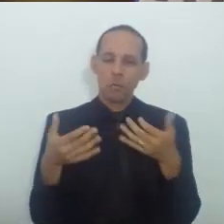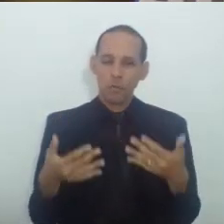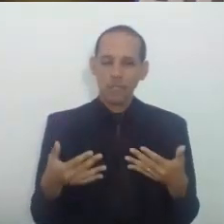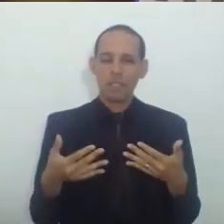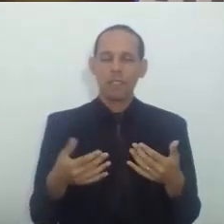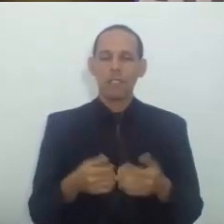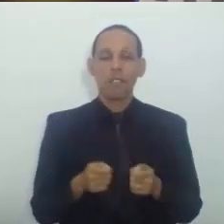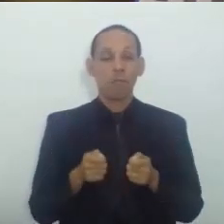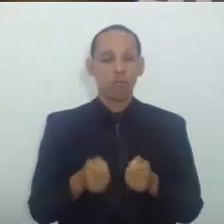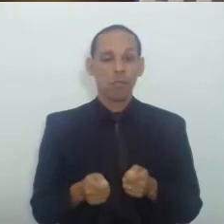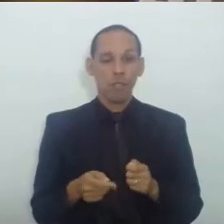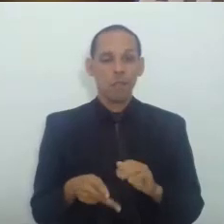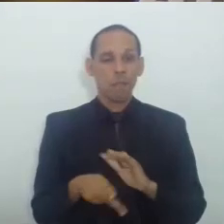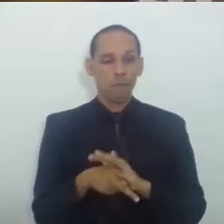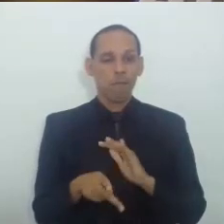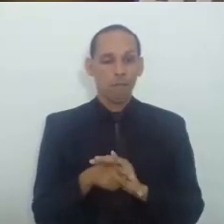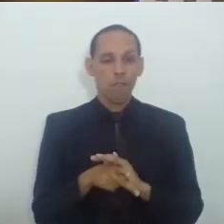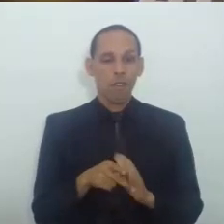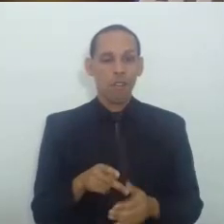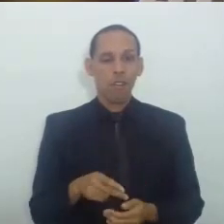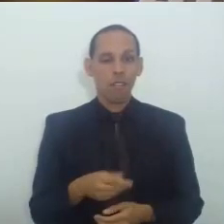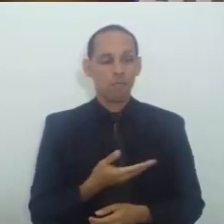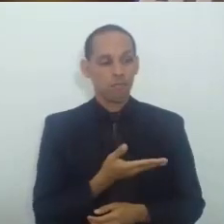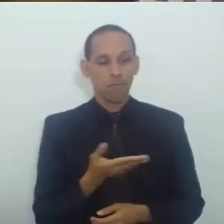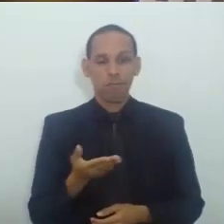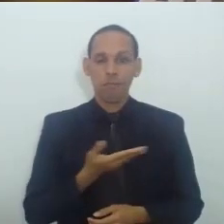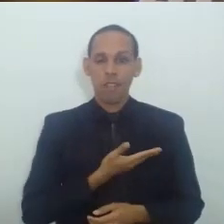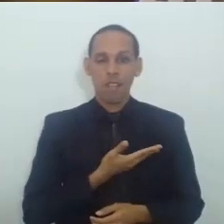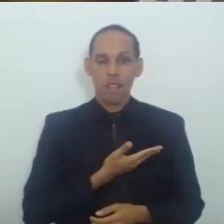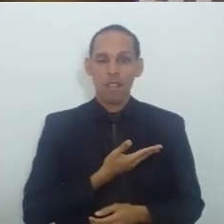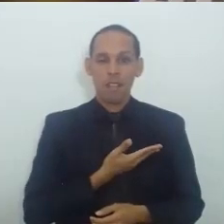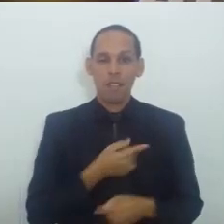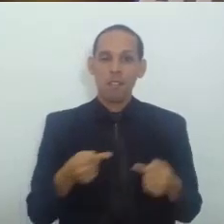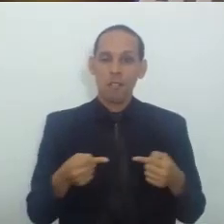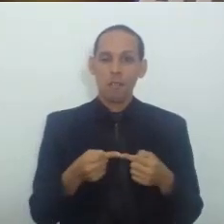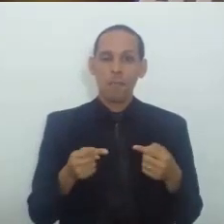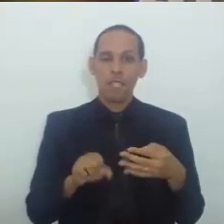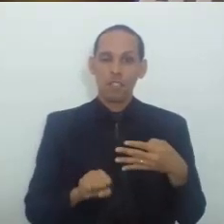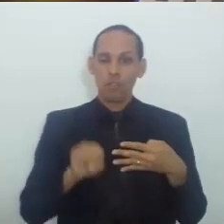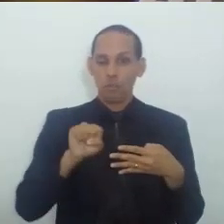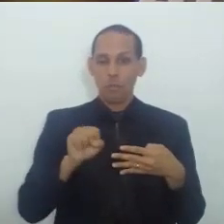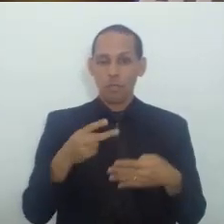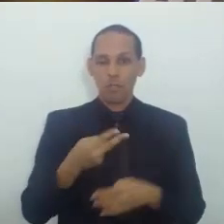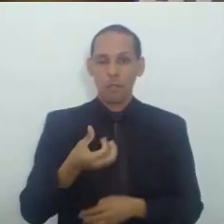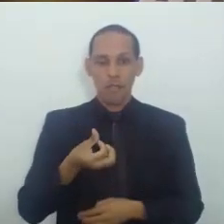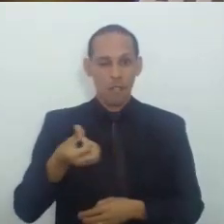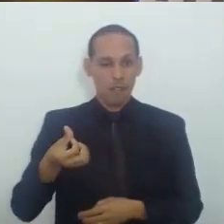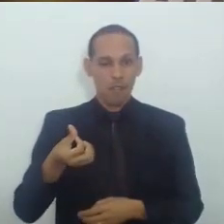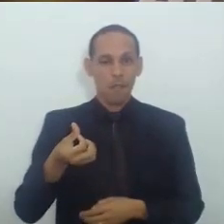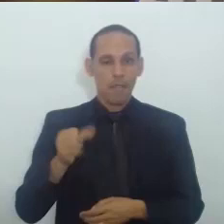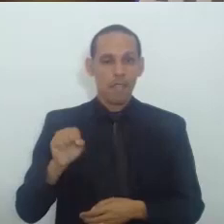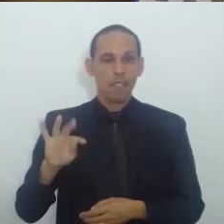Dos colegas Que adotam A aplicação Denunciada Da sombra 266 Do superior De justiça